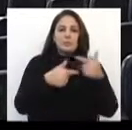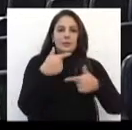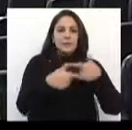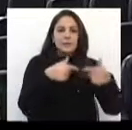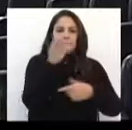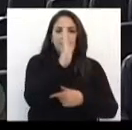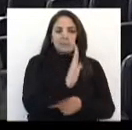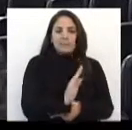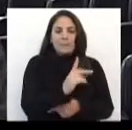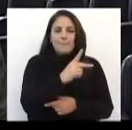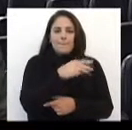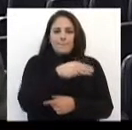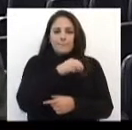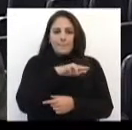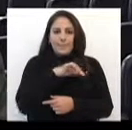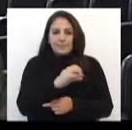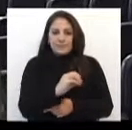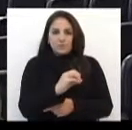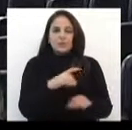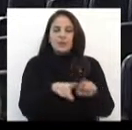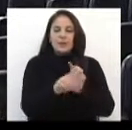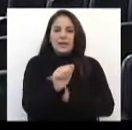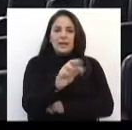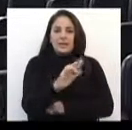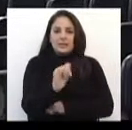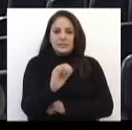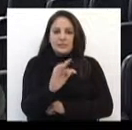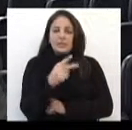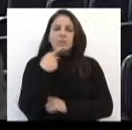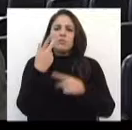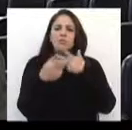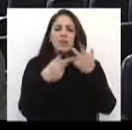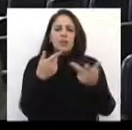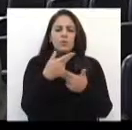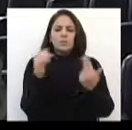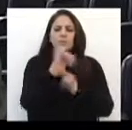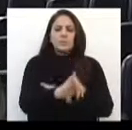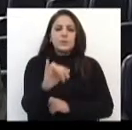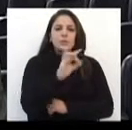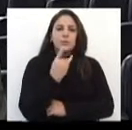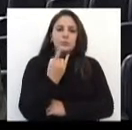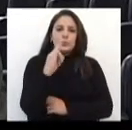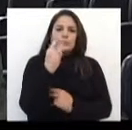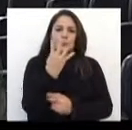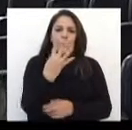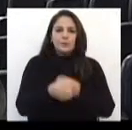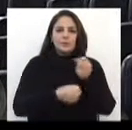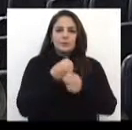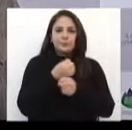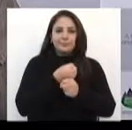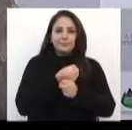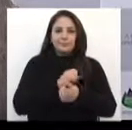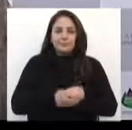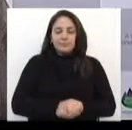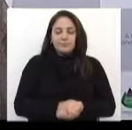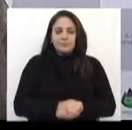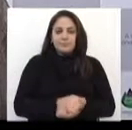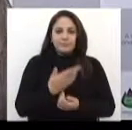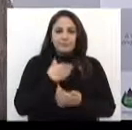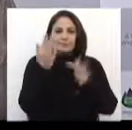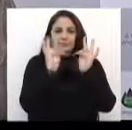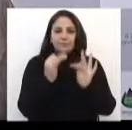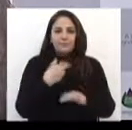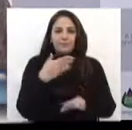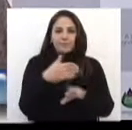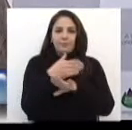Márcio Tassi e Aristeu Dallalana. Eles comentam fatos importantes dos últimos quatro anos. Eu fiquei feliz com a